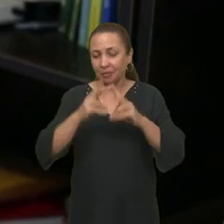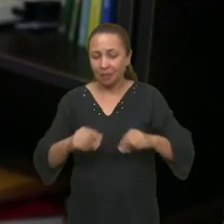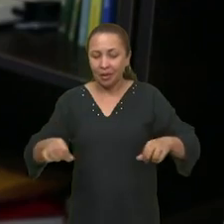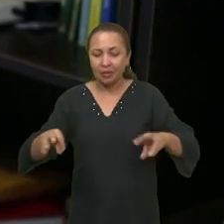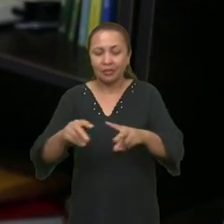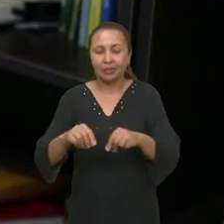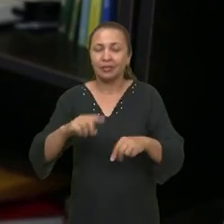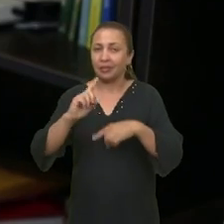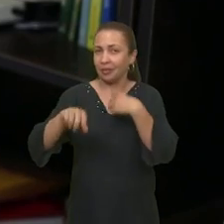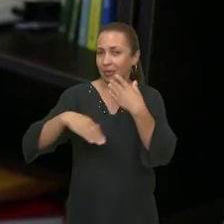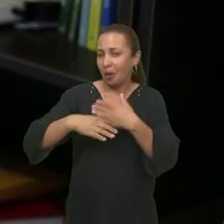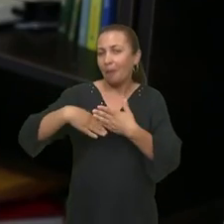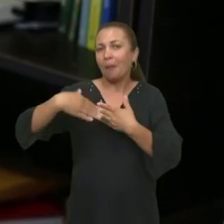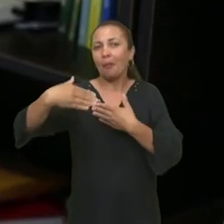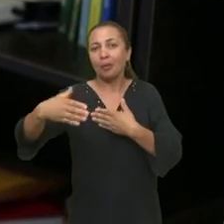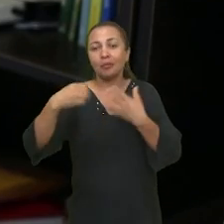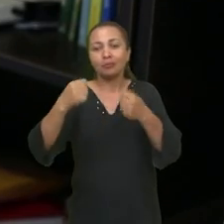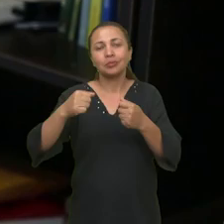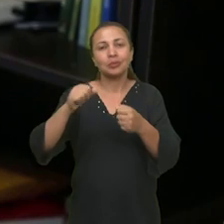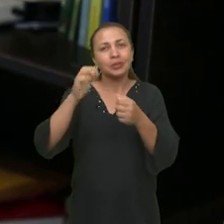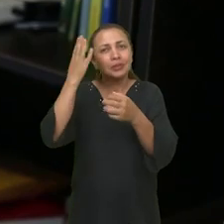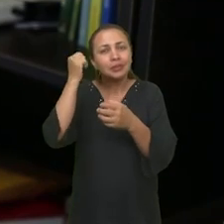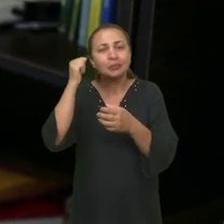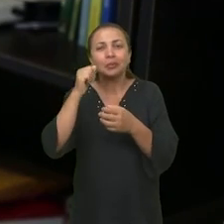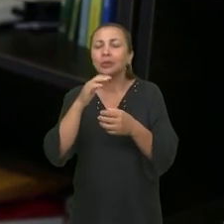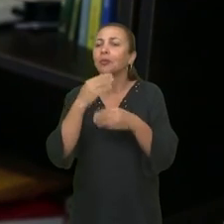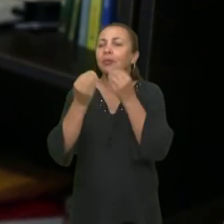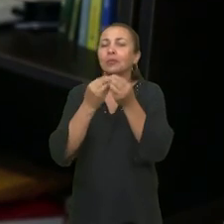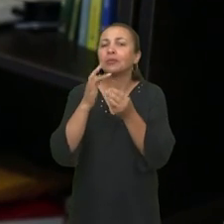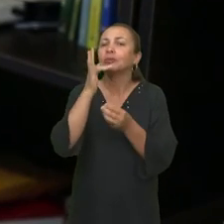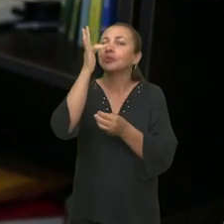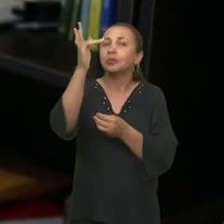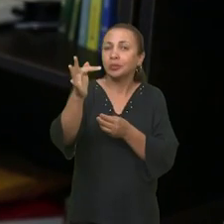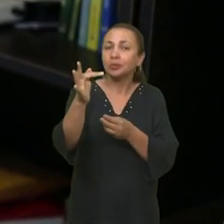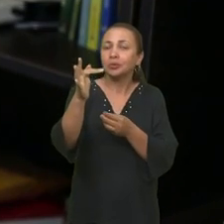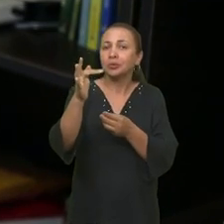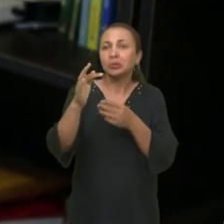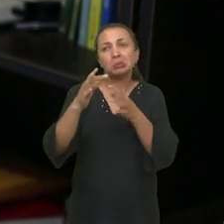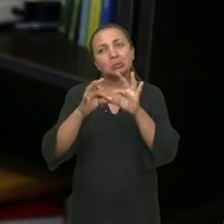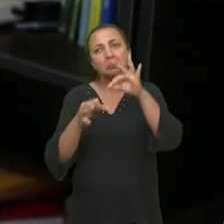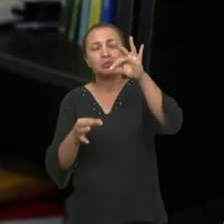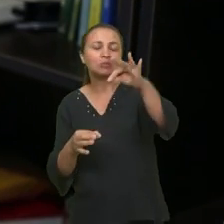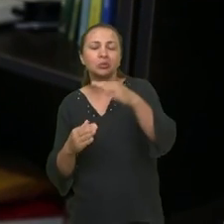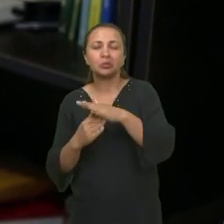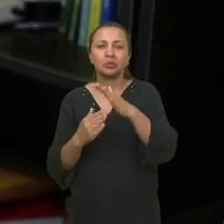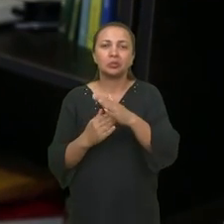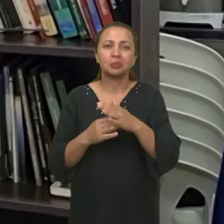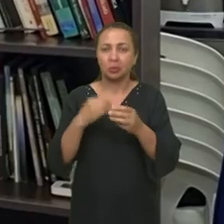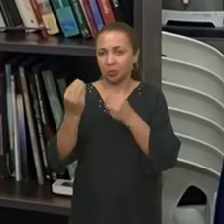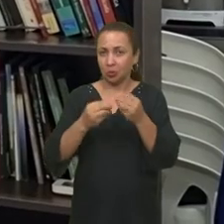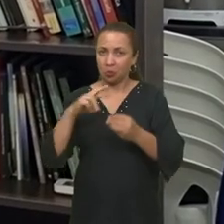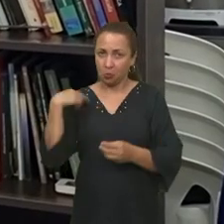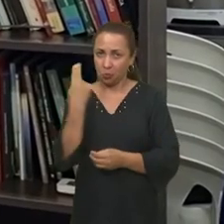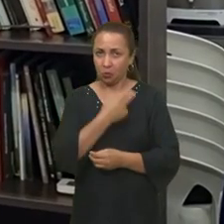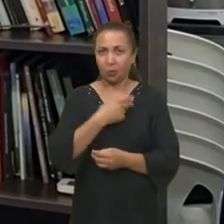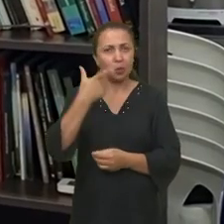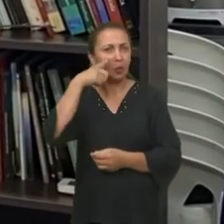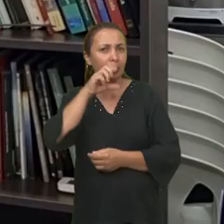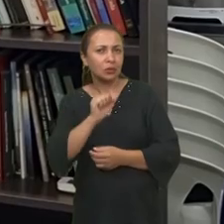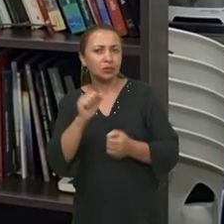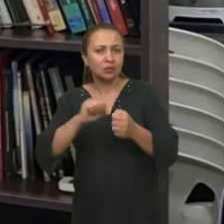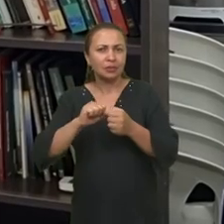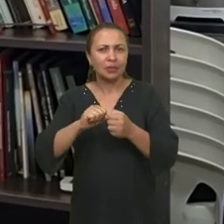E, a partir daí, a gente consegue fazer previsões de quais vão ser os efeitos das mudanças climáticas a longo prazo. Como é que a gente